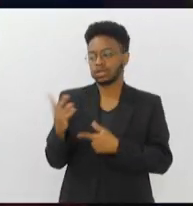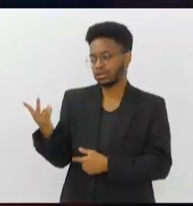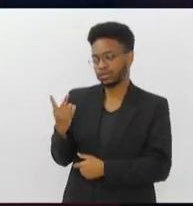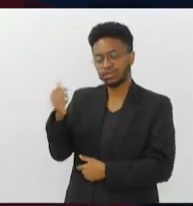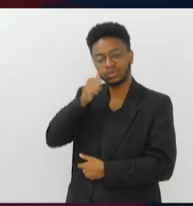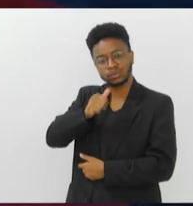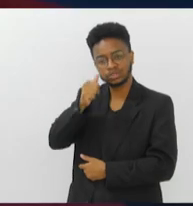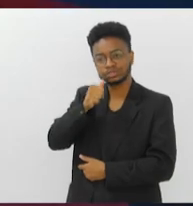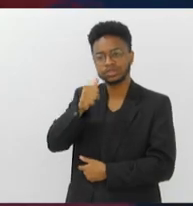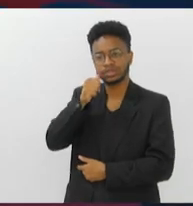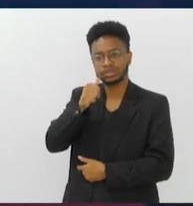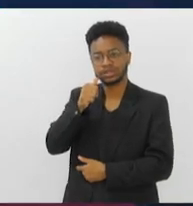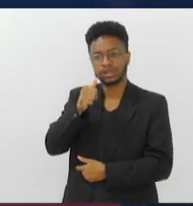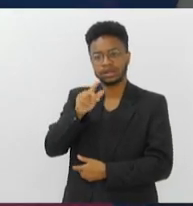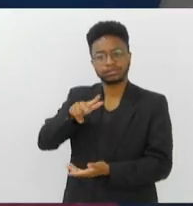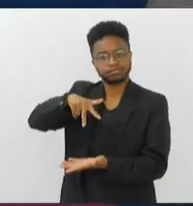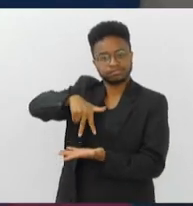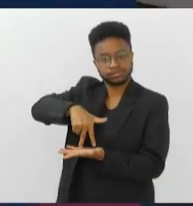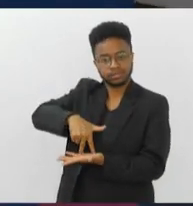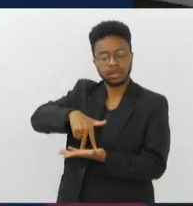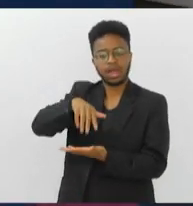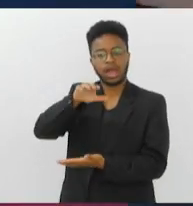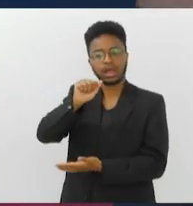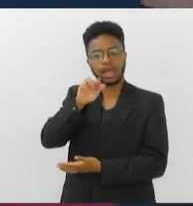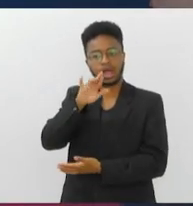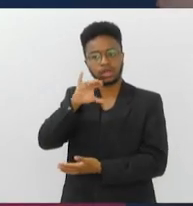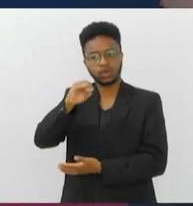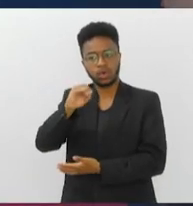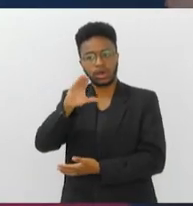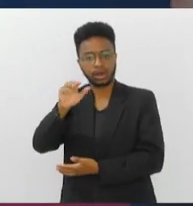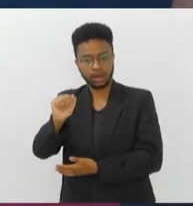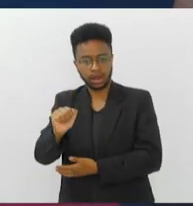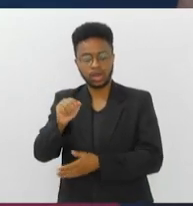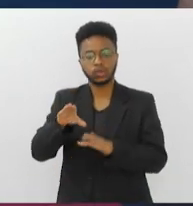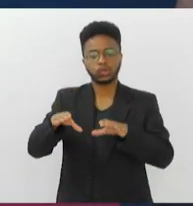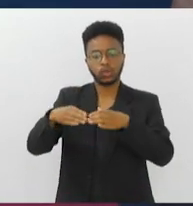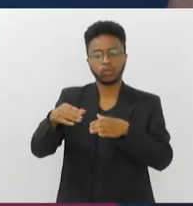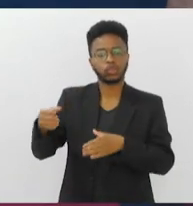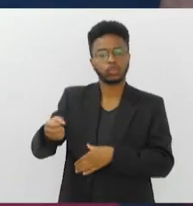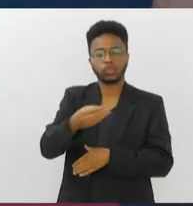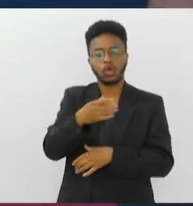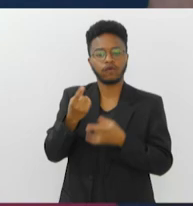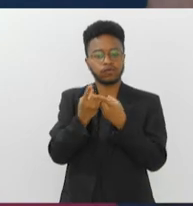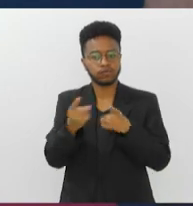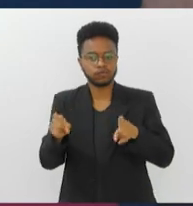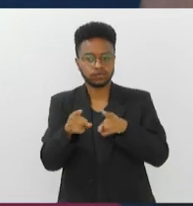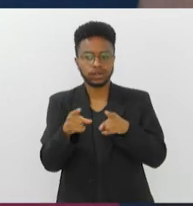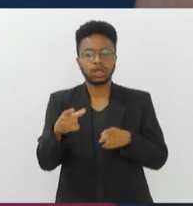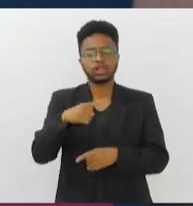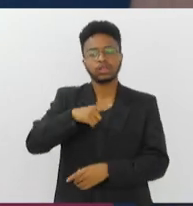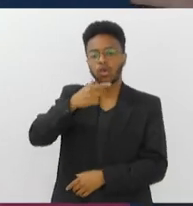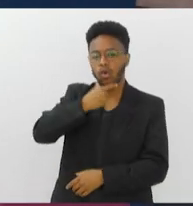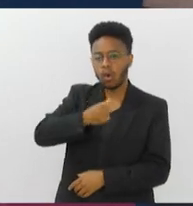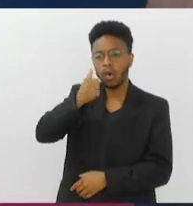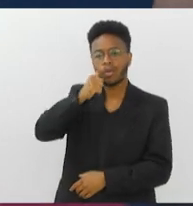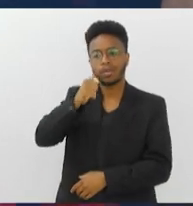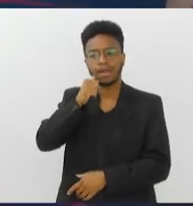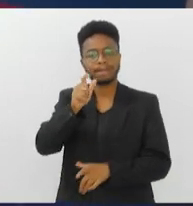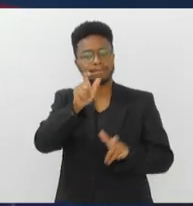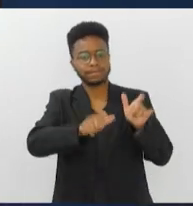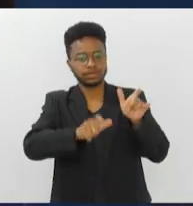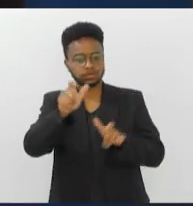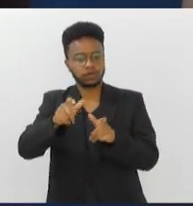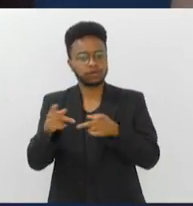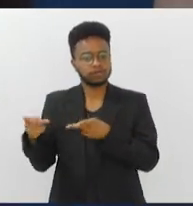que estão na estação Largo da Carioca, da Orquestra Nova Sinfonia. Os homens, as mulheres, os passageiros do metrô que